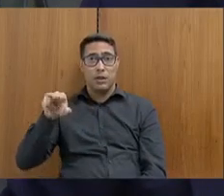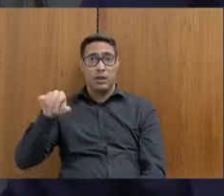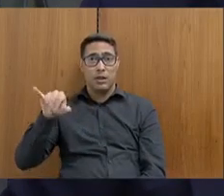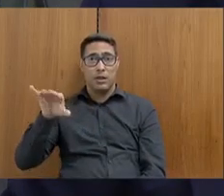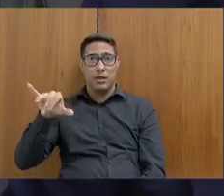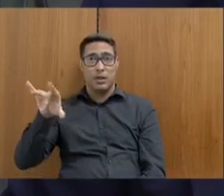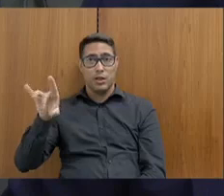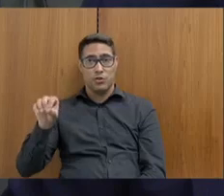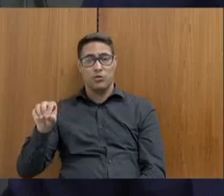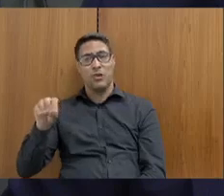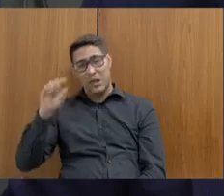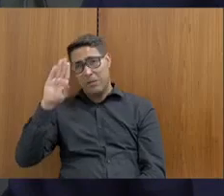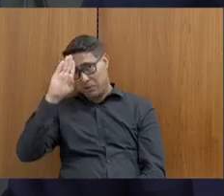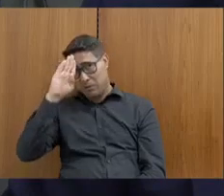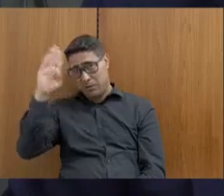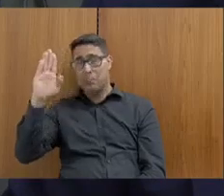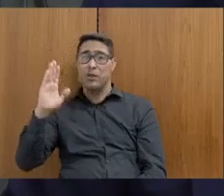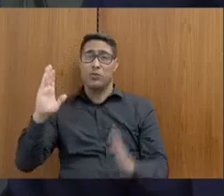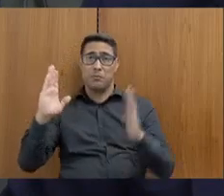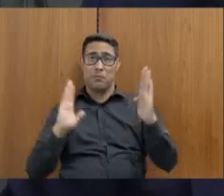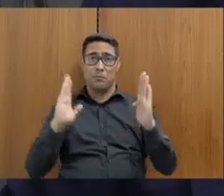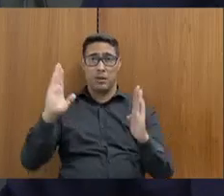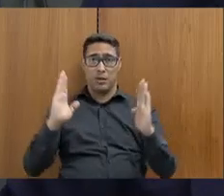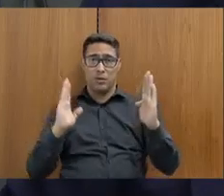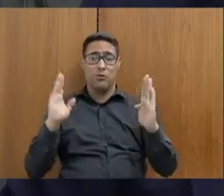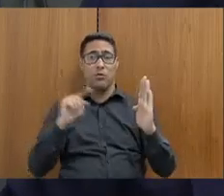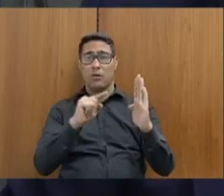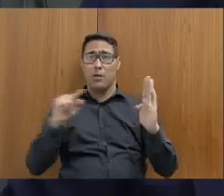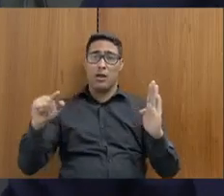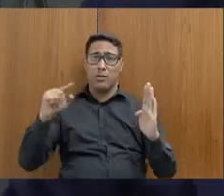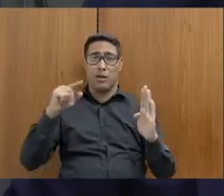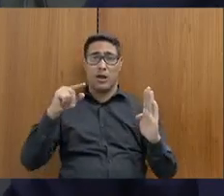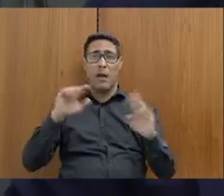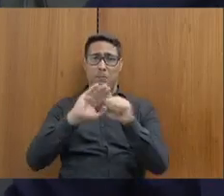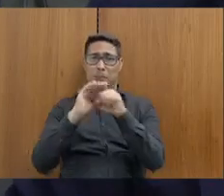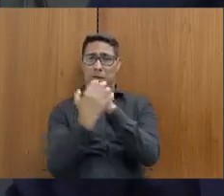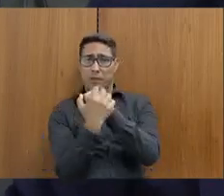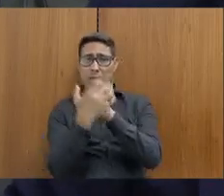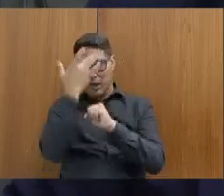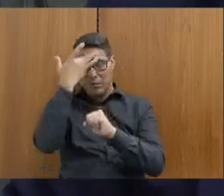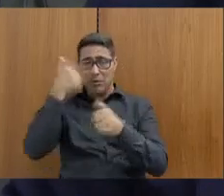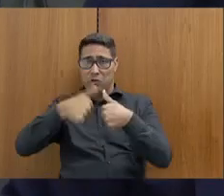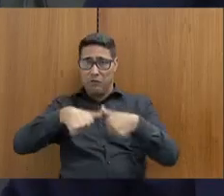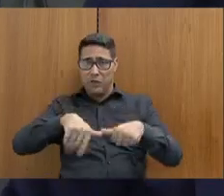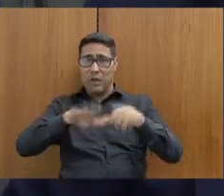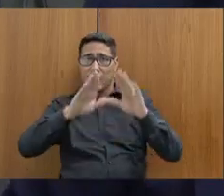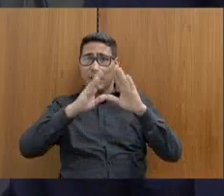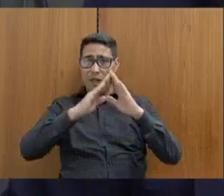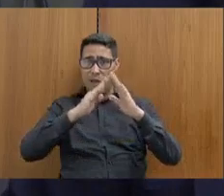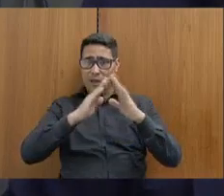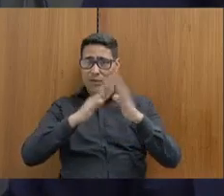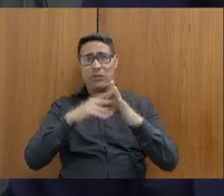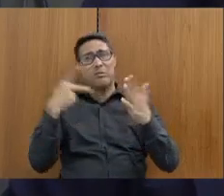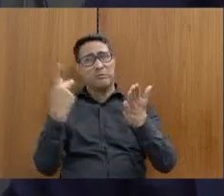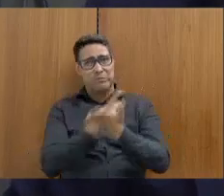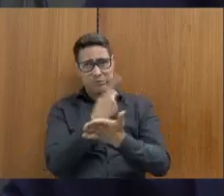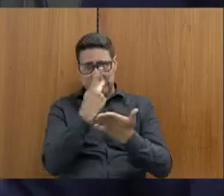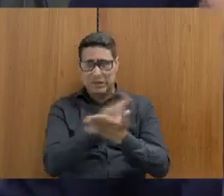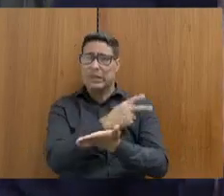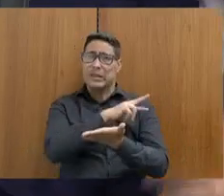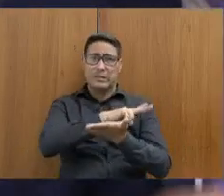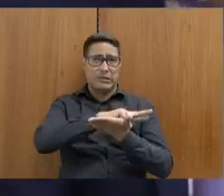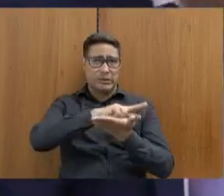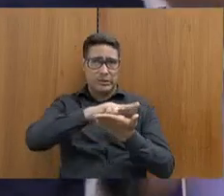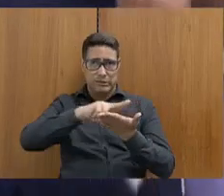da pandemia, em que as pessoas ficaram mais tempo em casa, possibilitando que isso aconteça, é uma violência doméstica